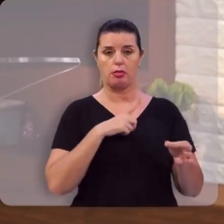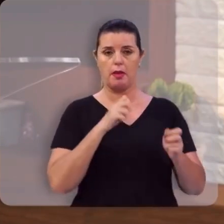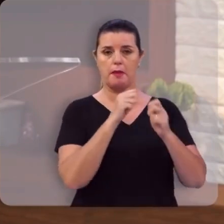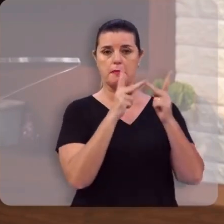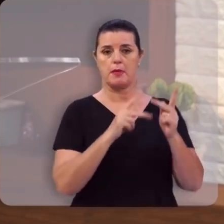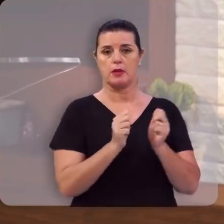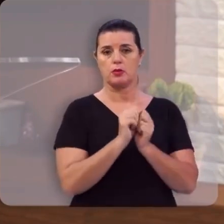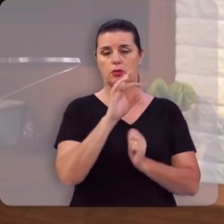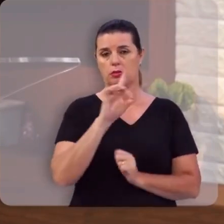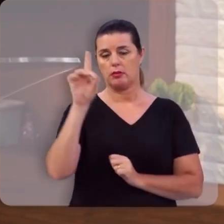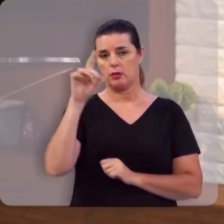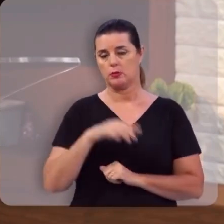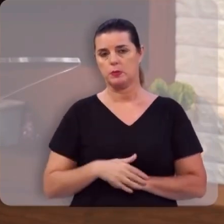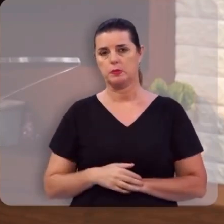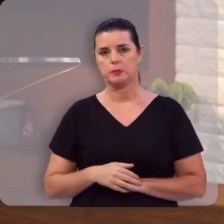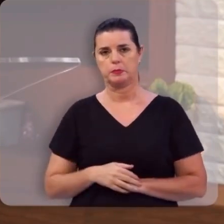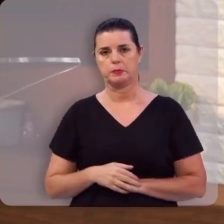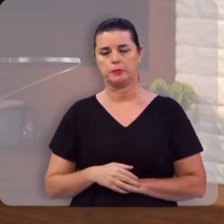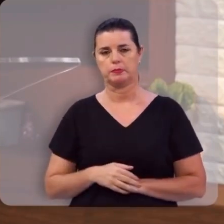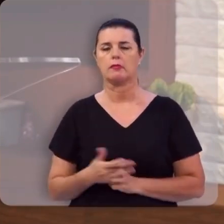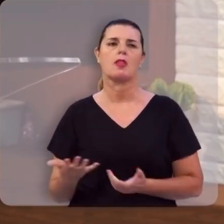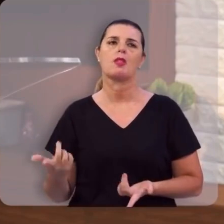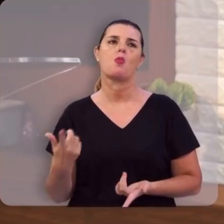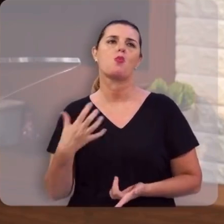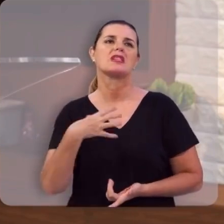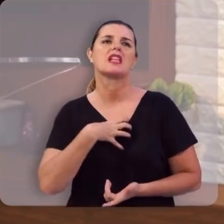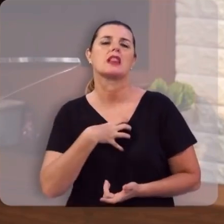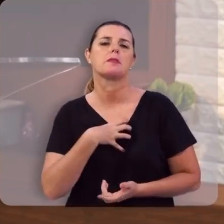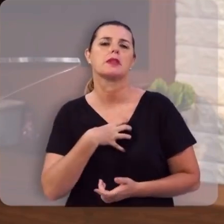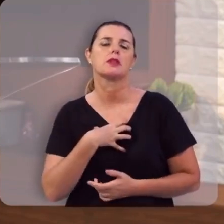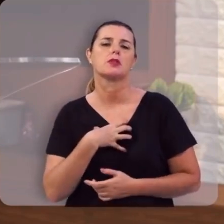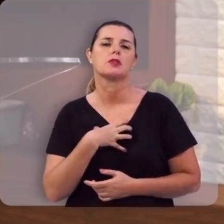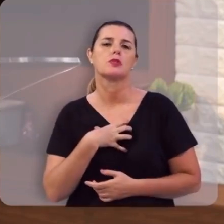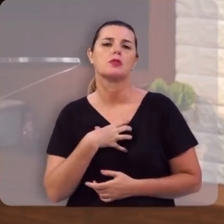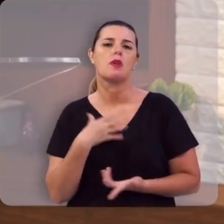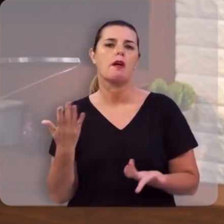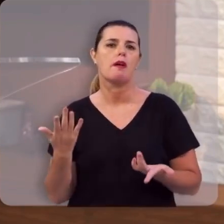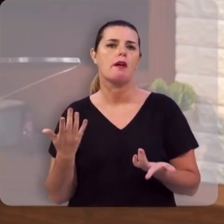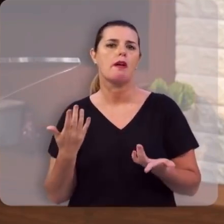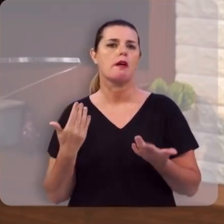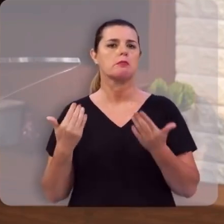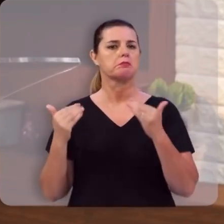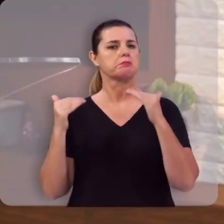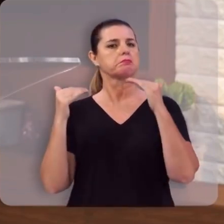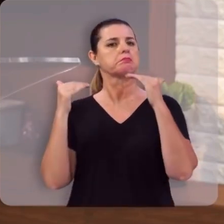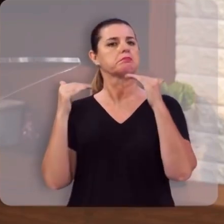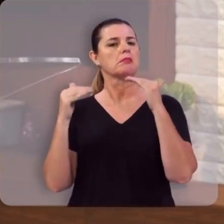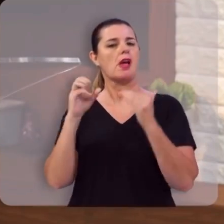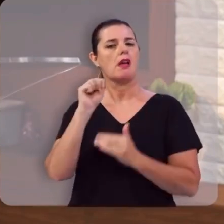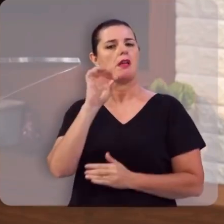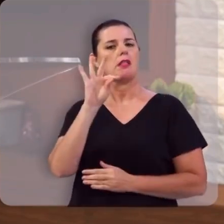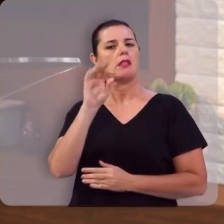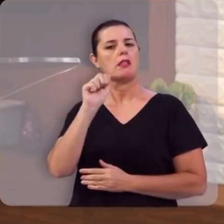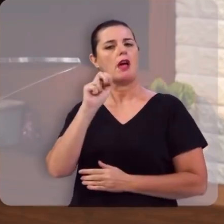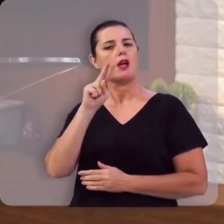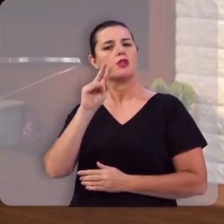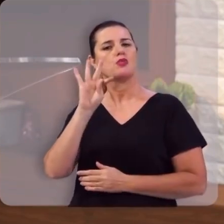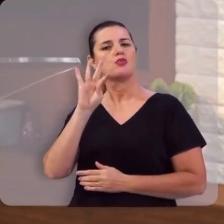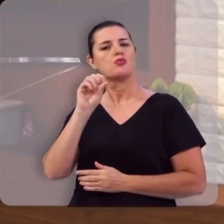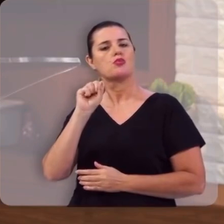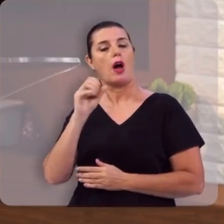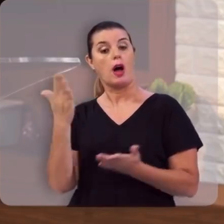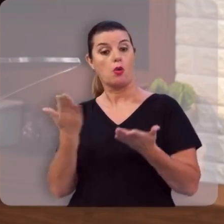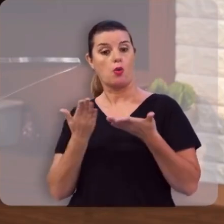com Deus. Isso não é sentimento. Isso é status. Você agora foi